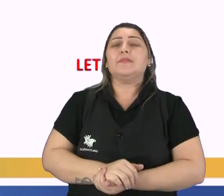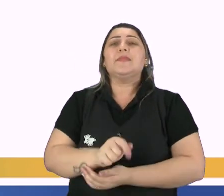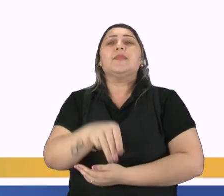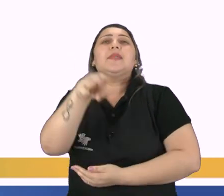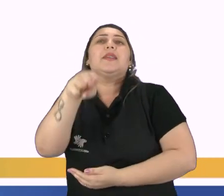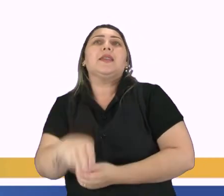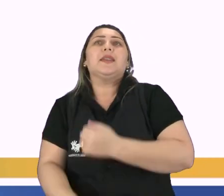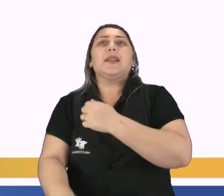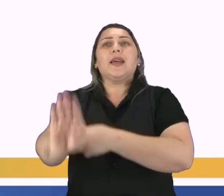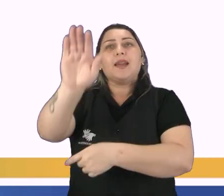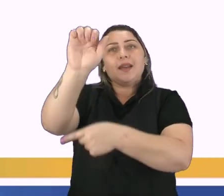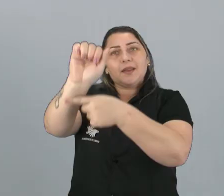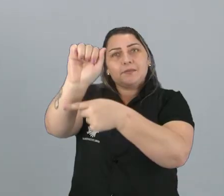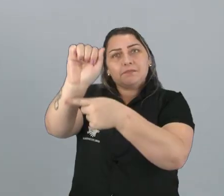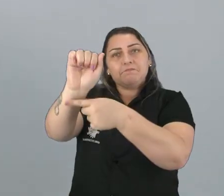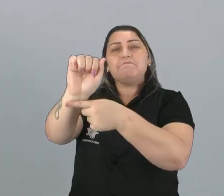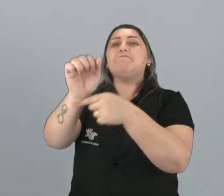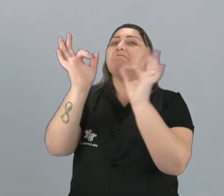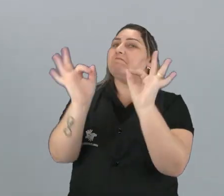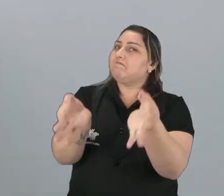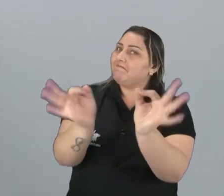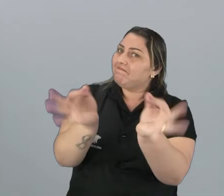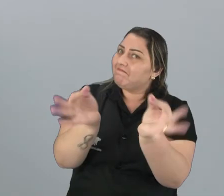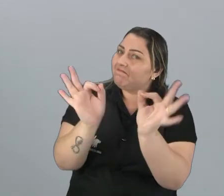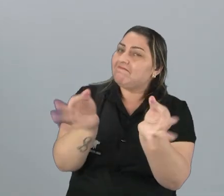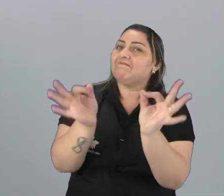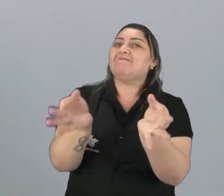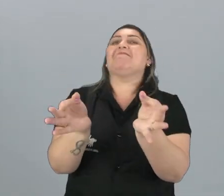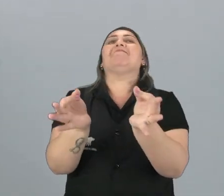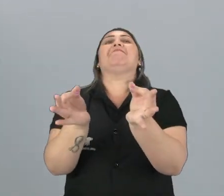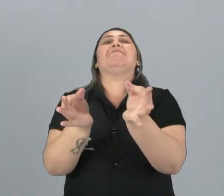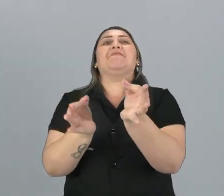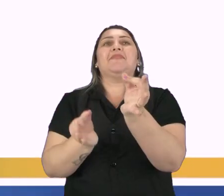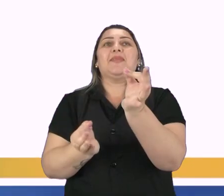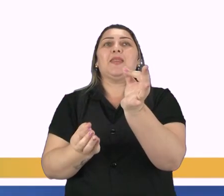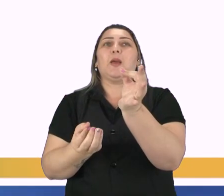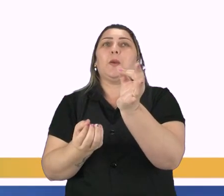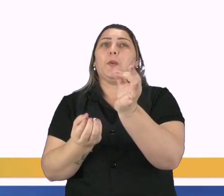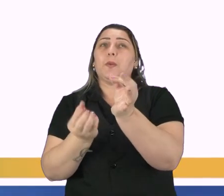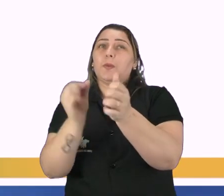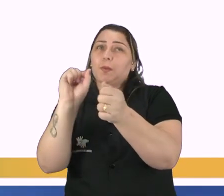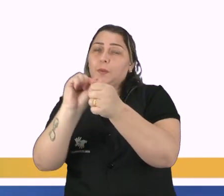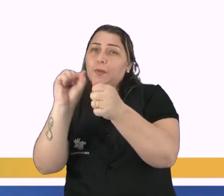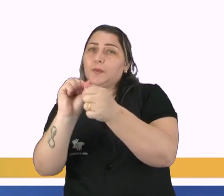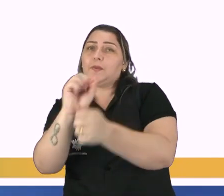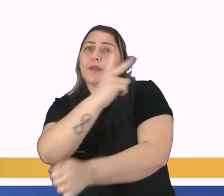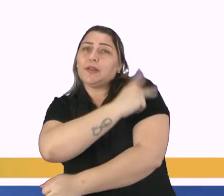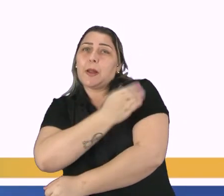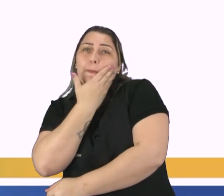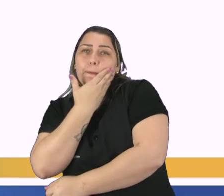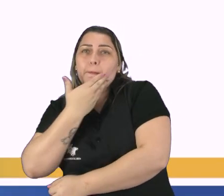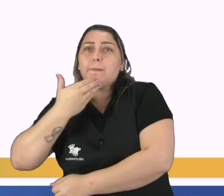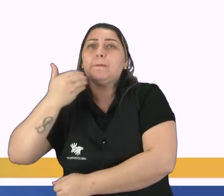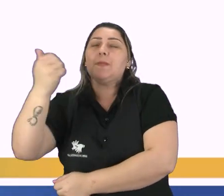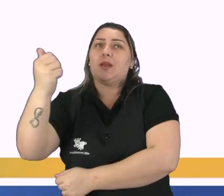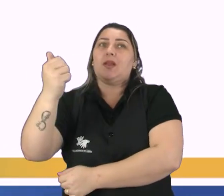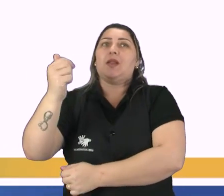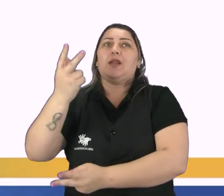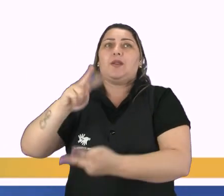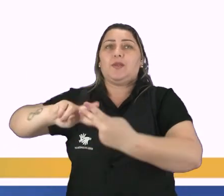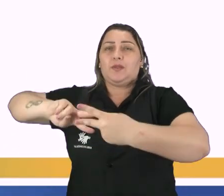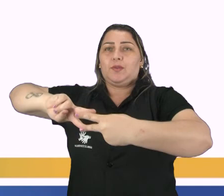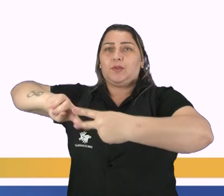quem disse que a letra A, está certo? Produção de vacinas e melhoramento genético.